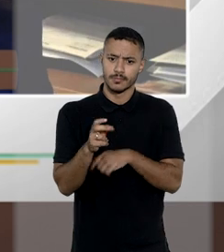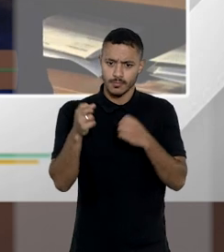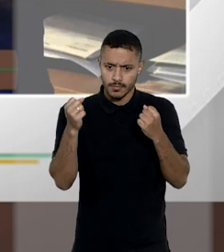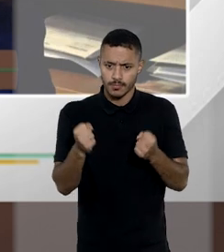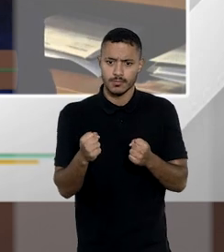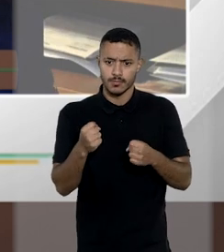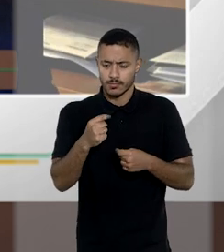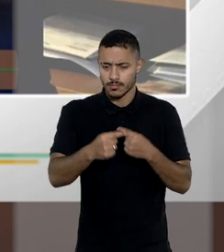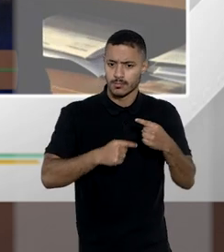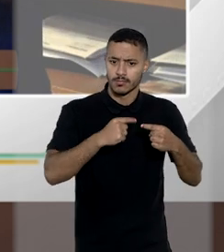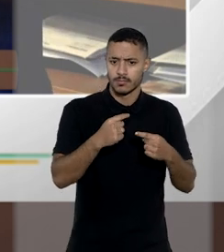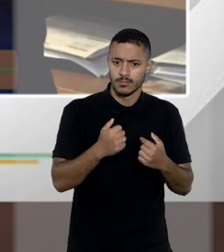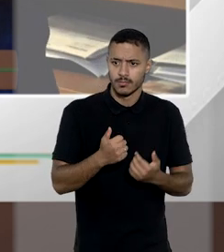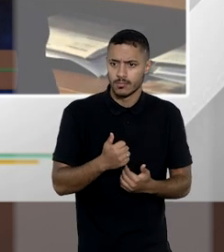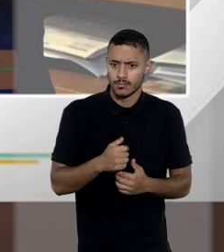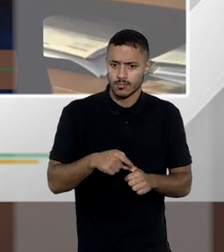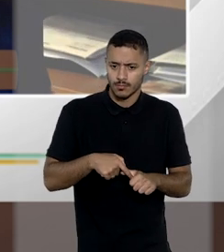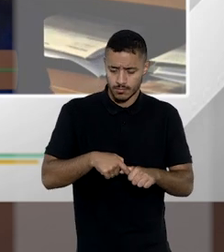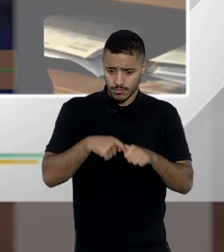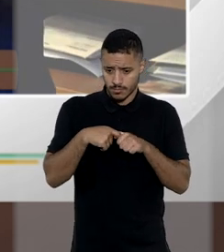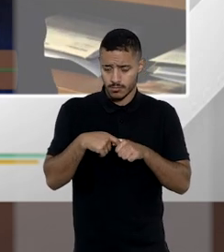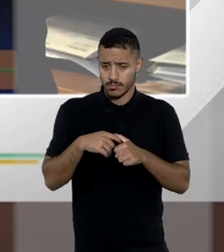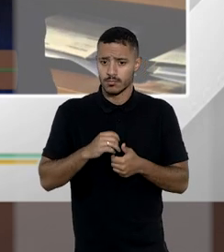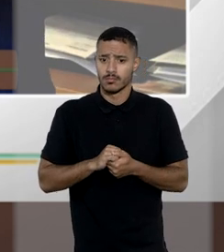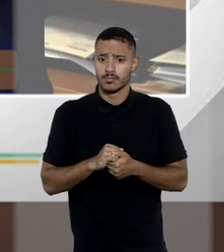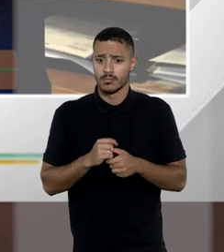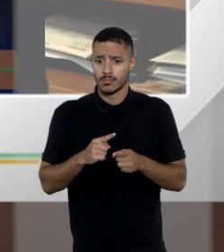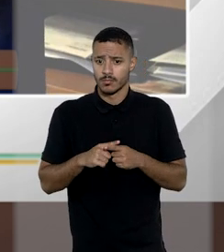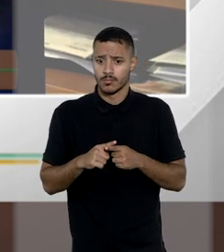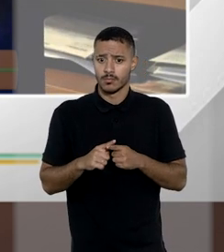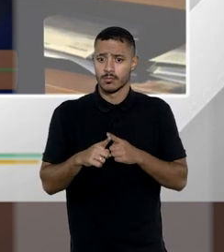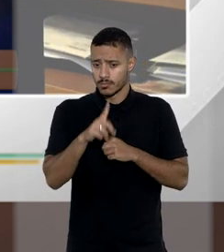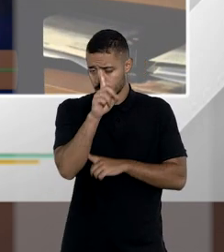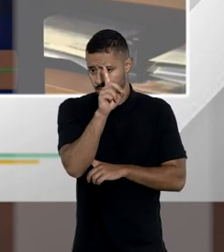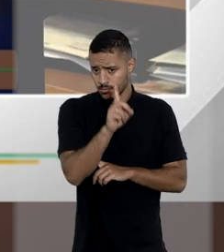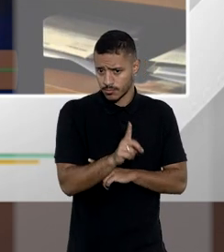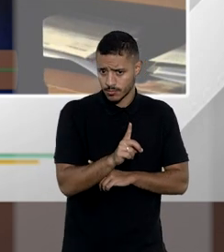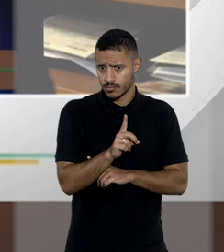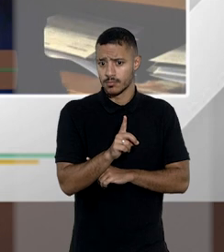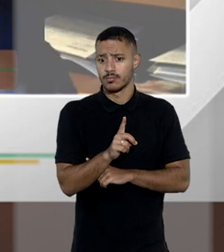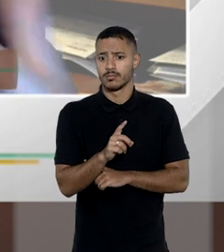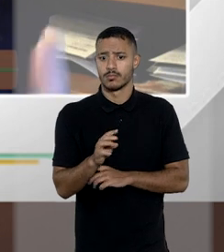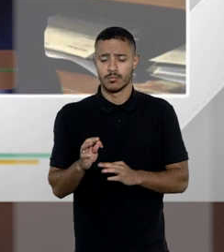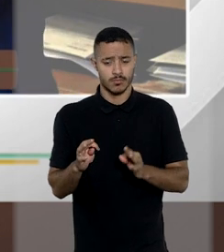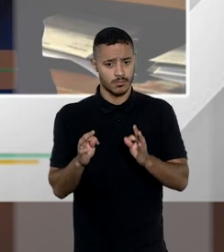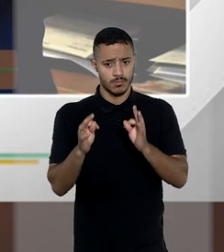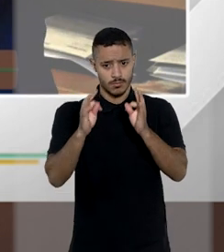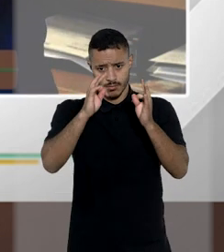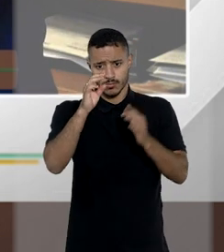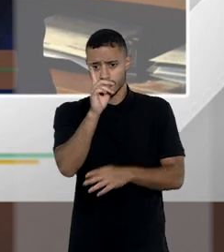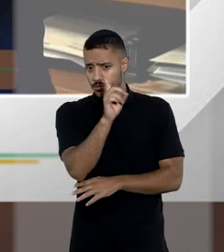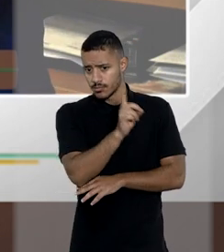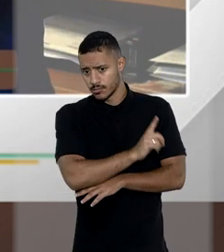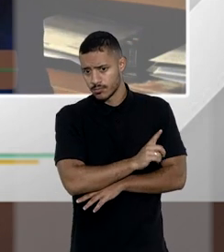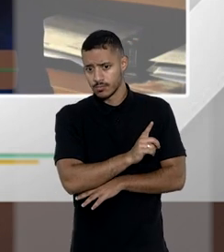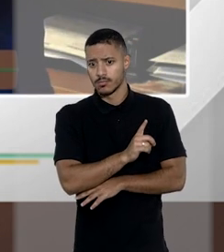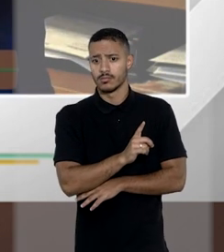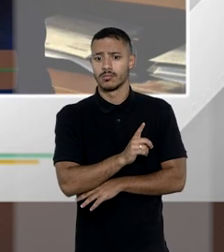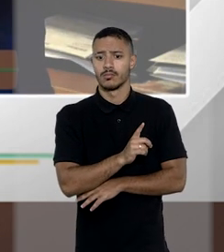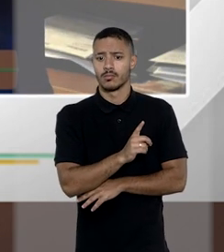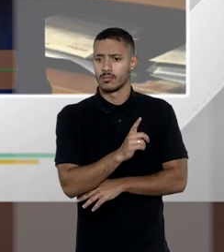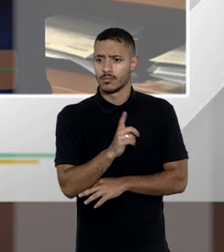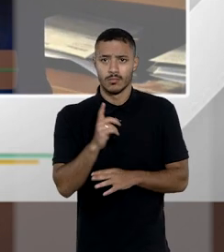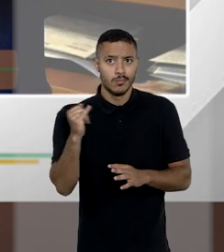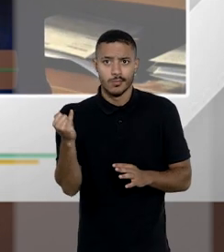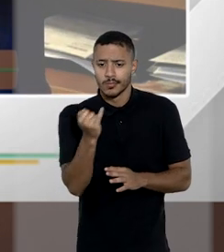então pode até depois complementar com muito mais sapiência mas esses direitos direitos da era digital são direitos